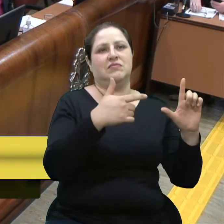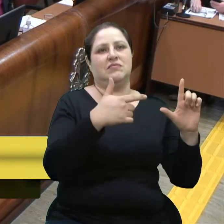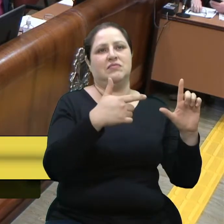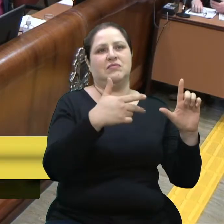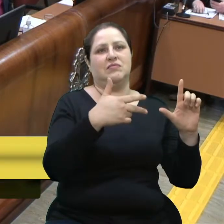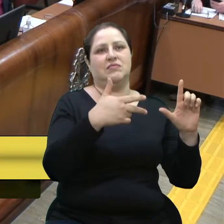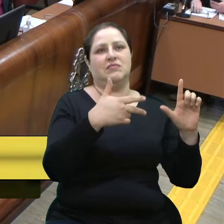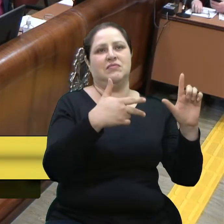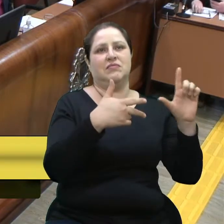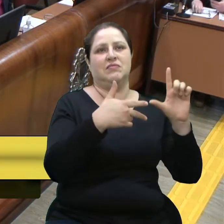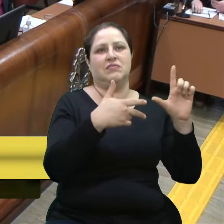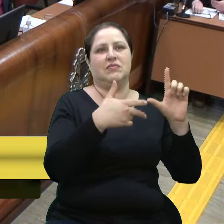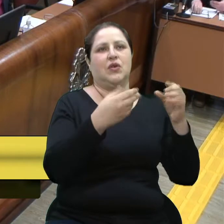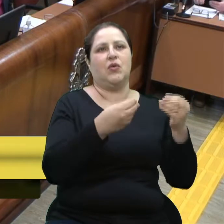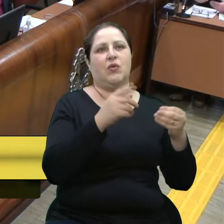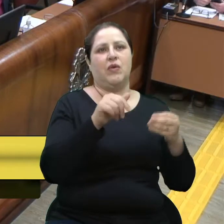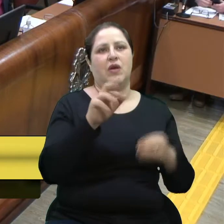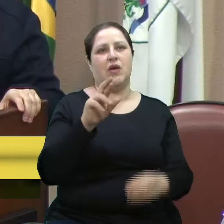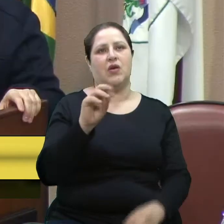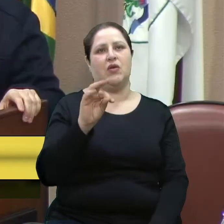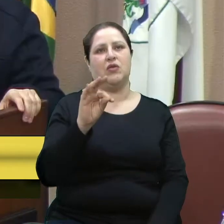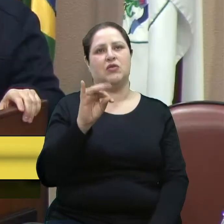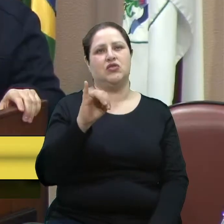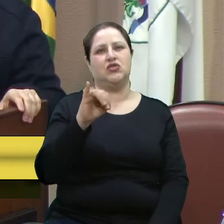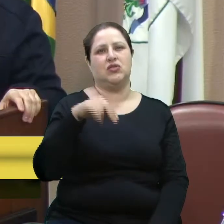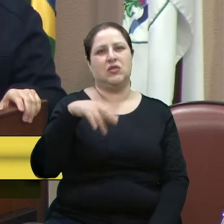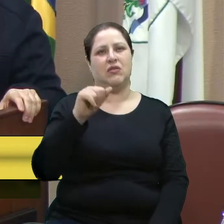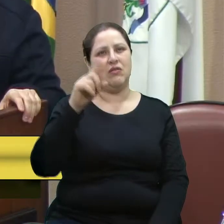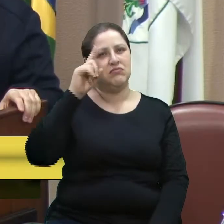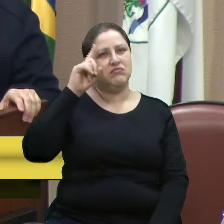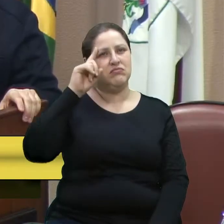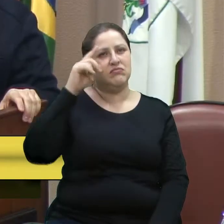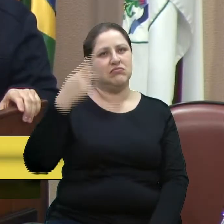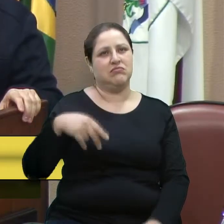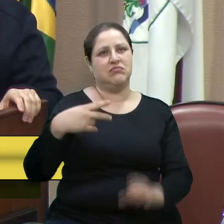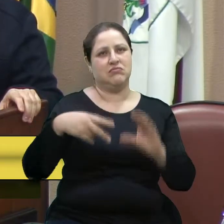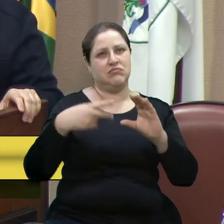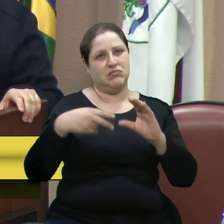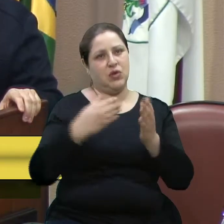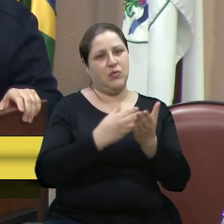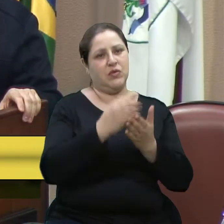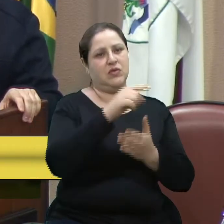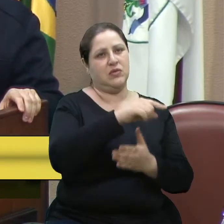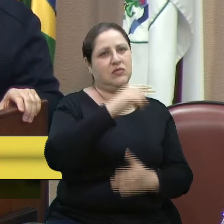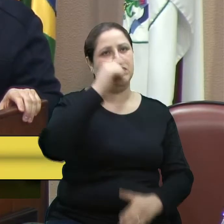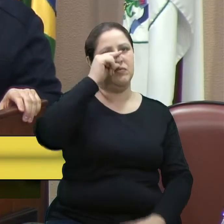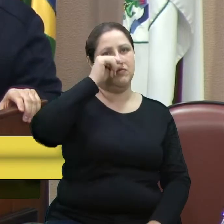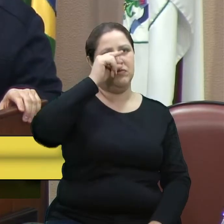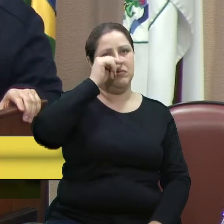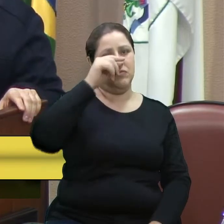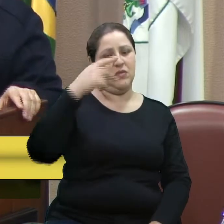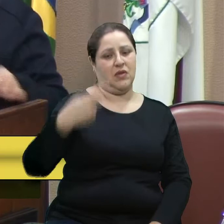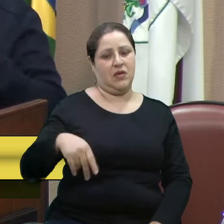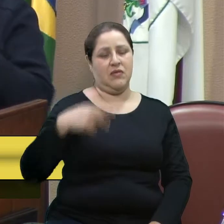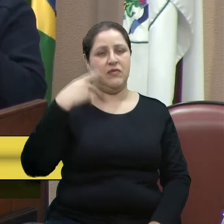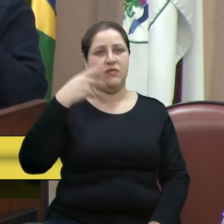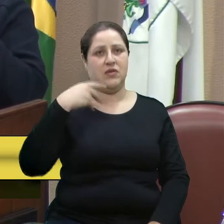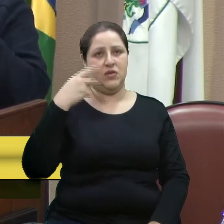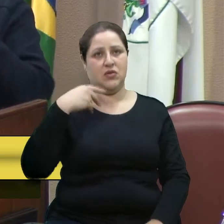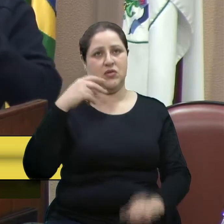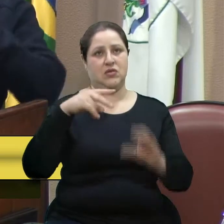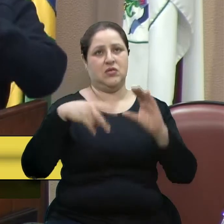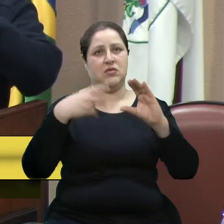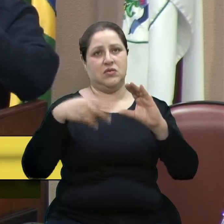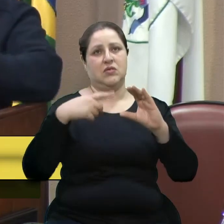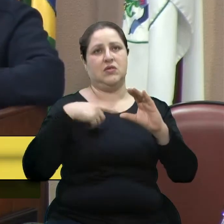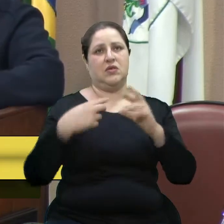a dia rotina da Câmara de Vereadores, começando pelo senhor vereador Fontenelle. Os vereadores aqui da Câmara têm a